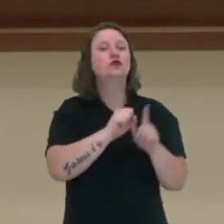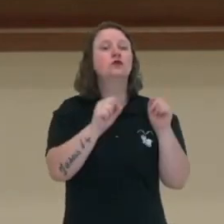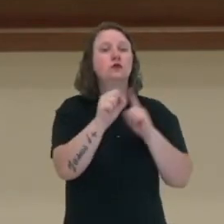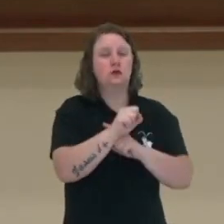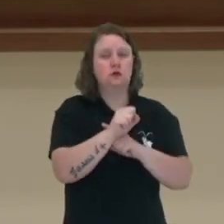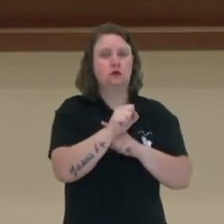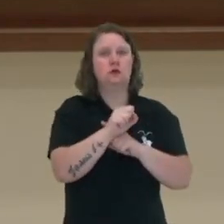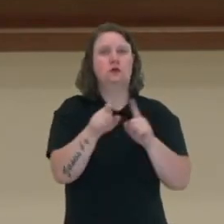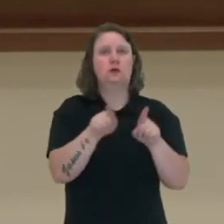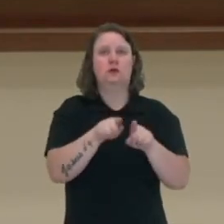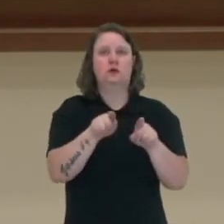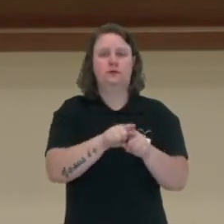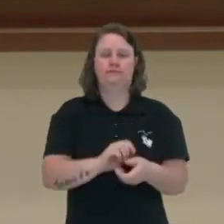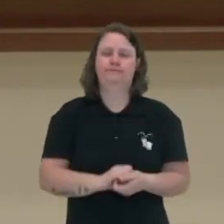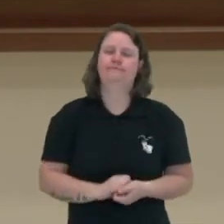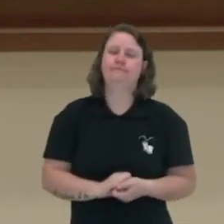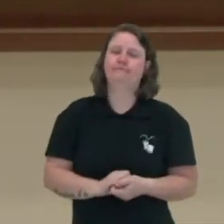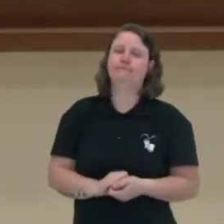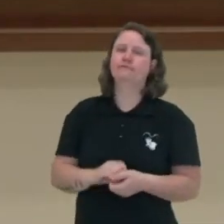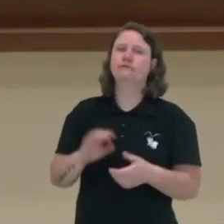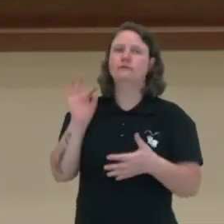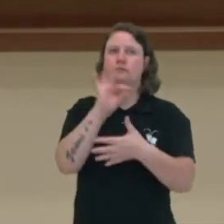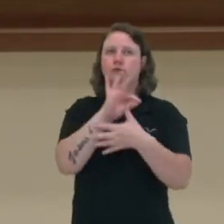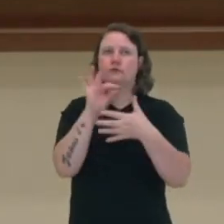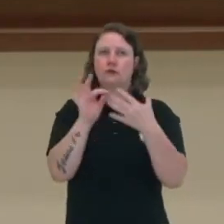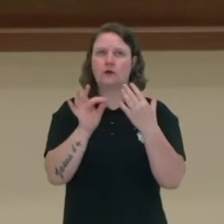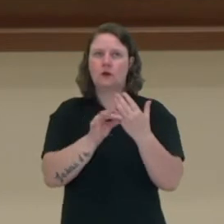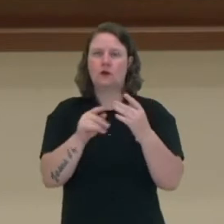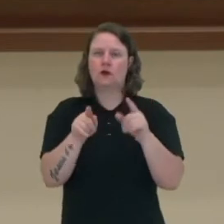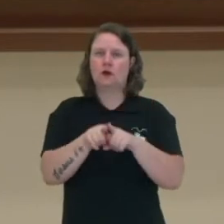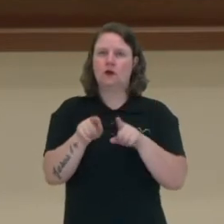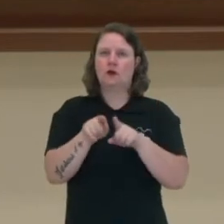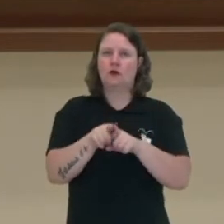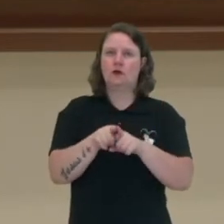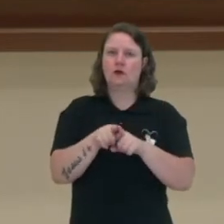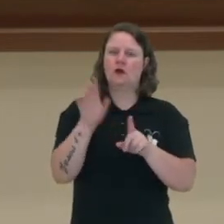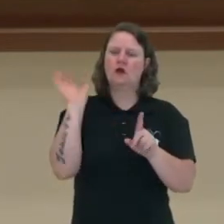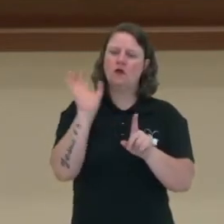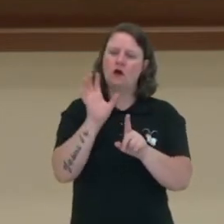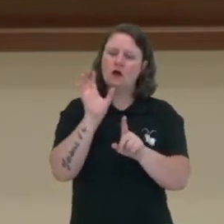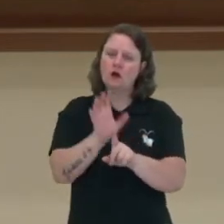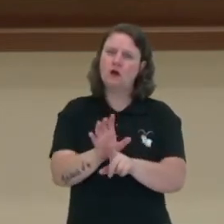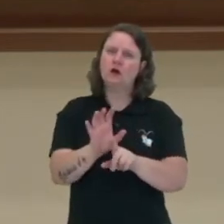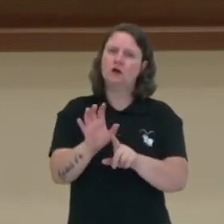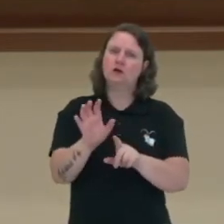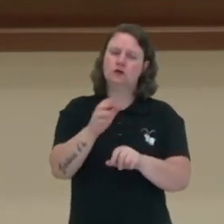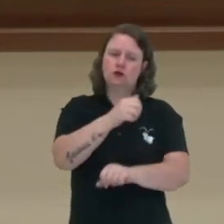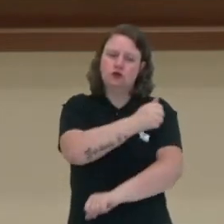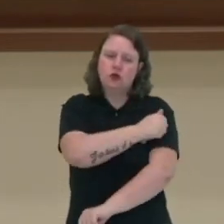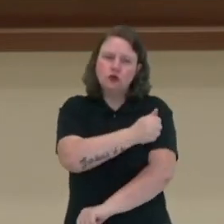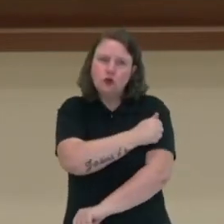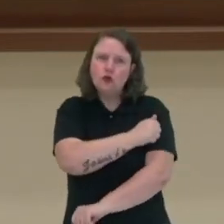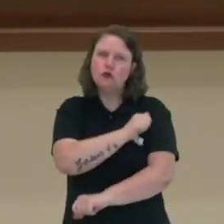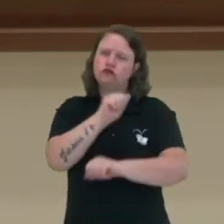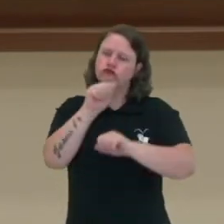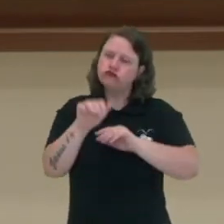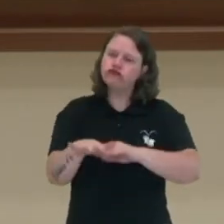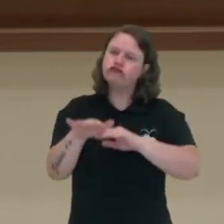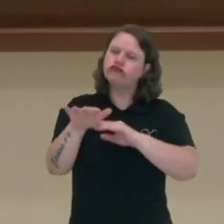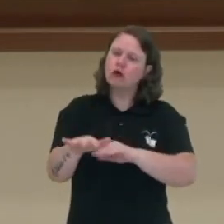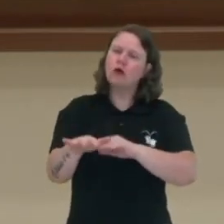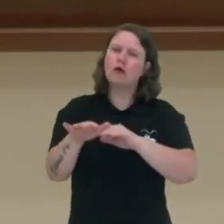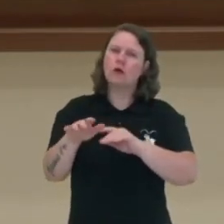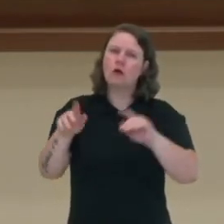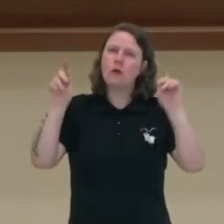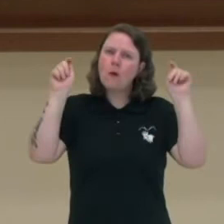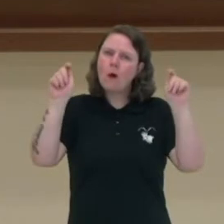Outros itens, obviamente, a serem destacados é a influência estudantil, que resgatava esse momento de debate e que queria fazer